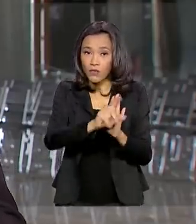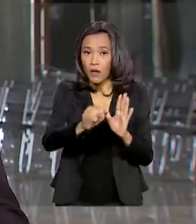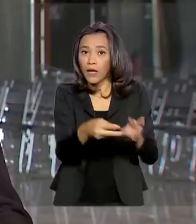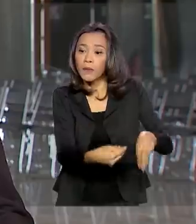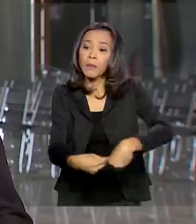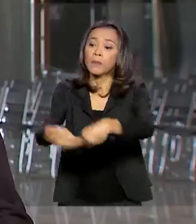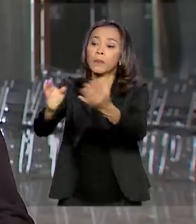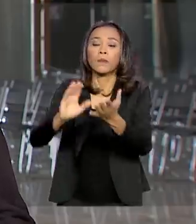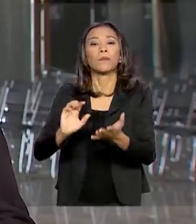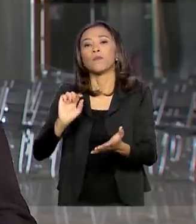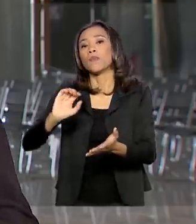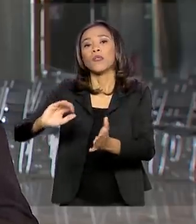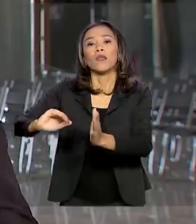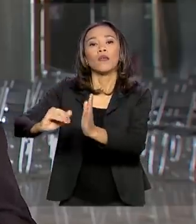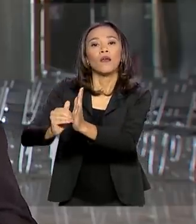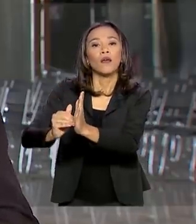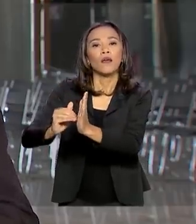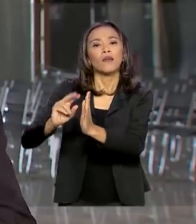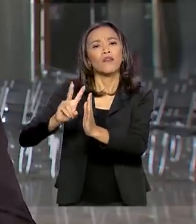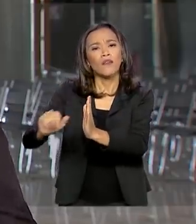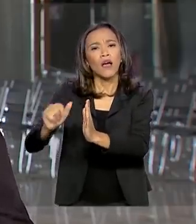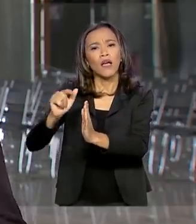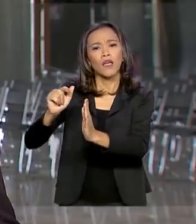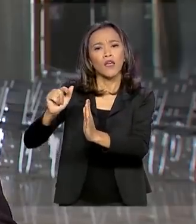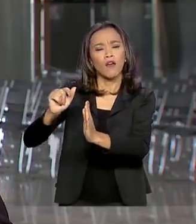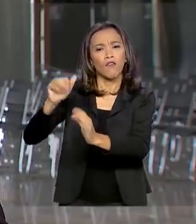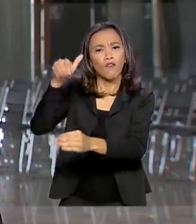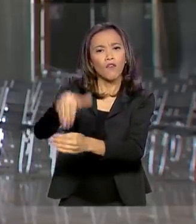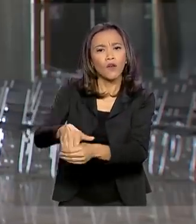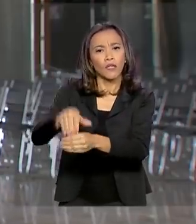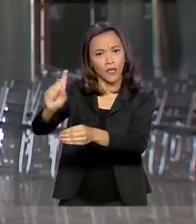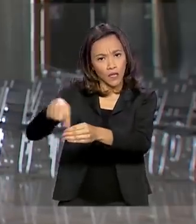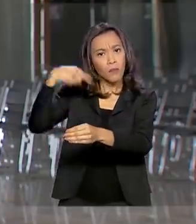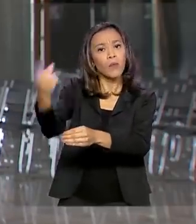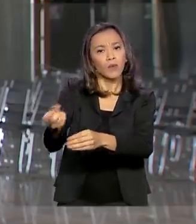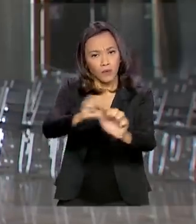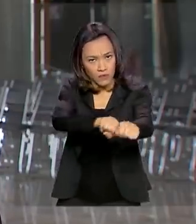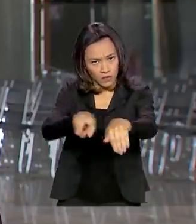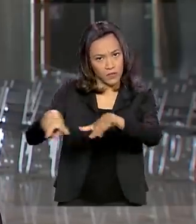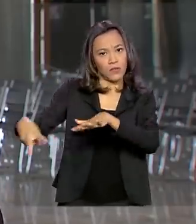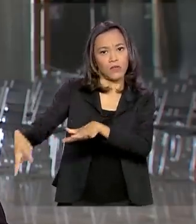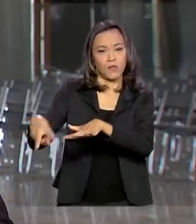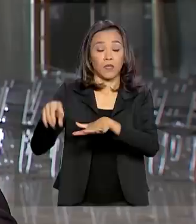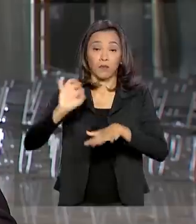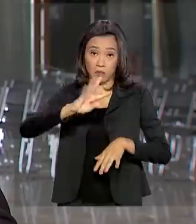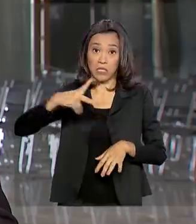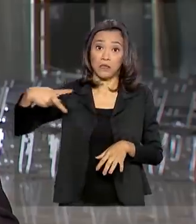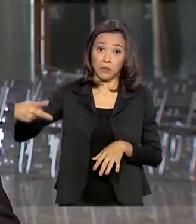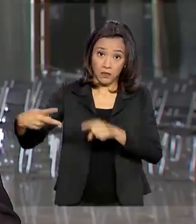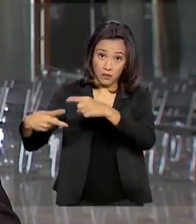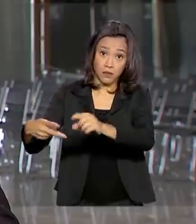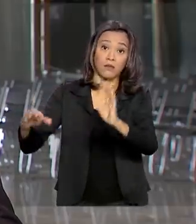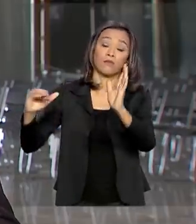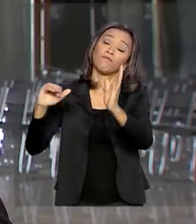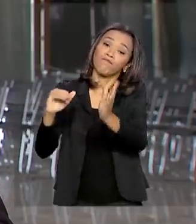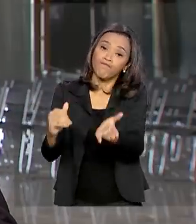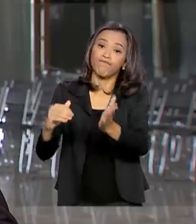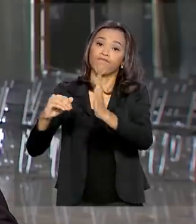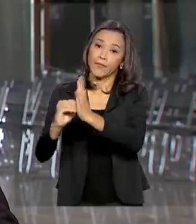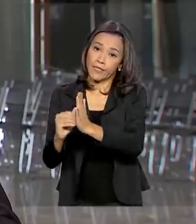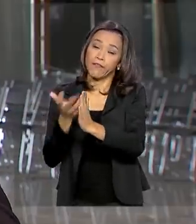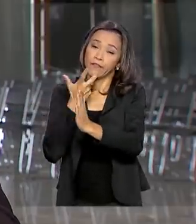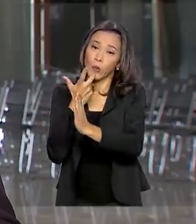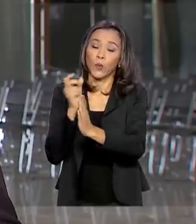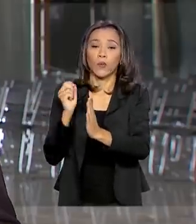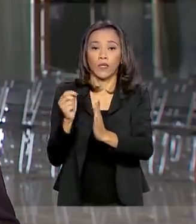votar este tema no início da próxima semana. O próprio presidente do Senado, Davi Alcolumbre, disse durante a